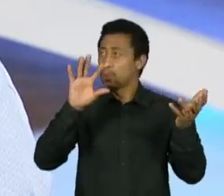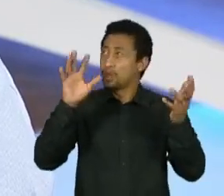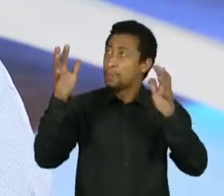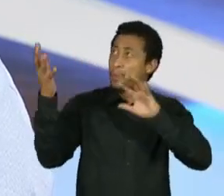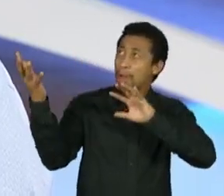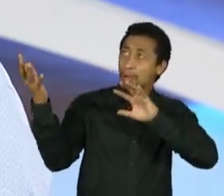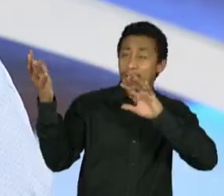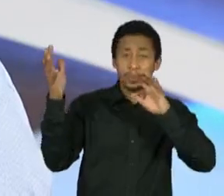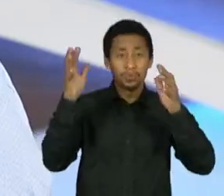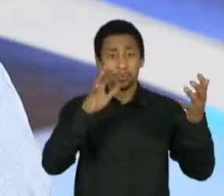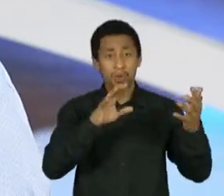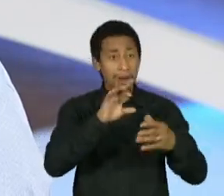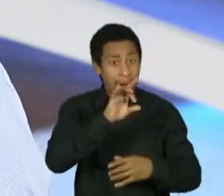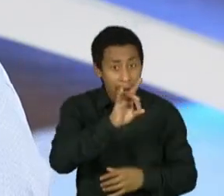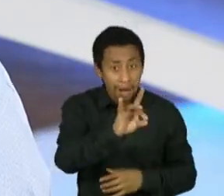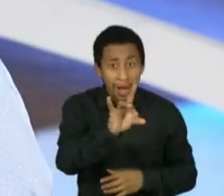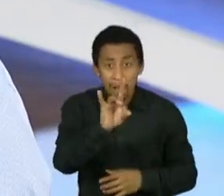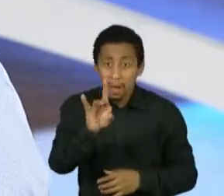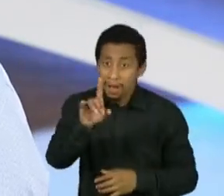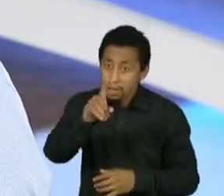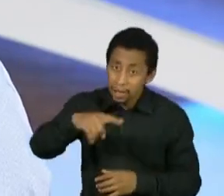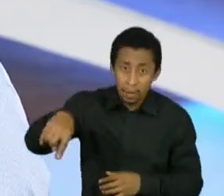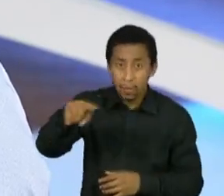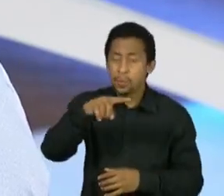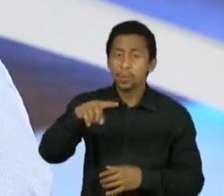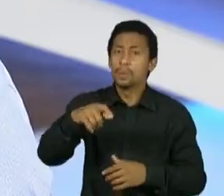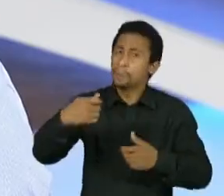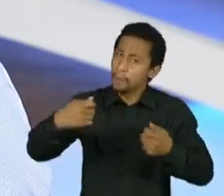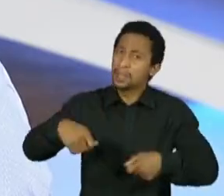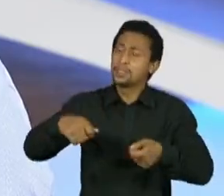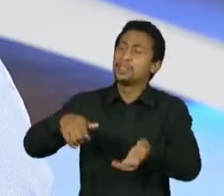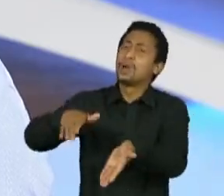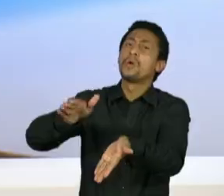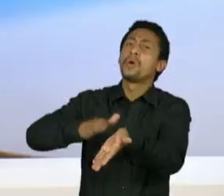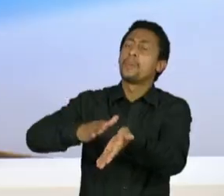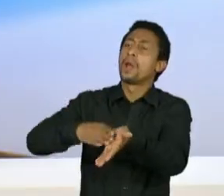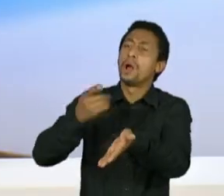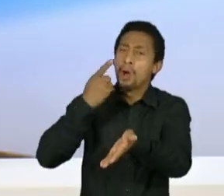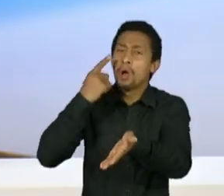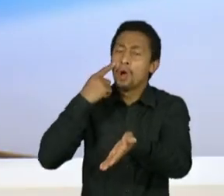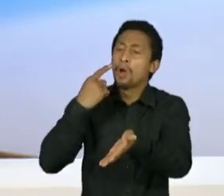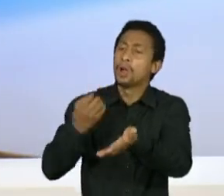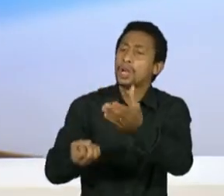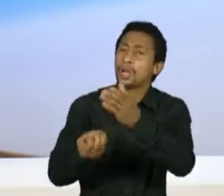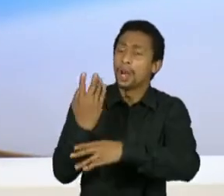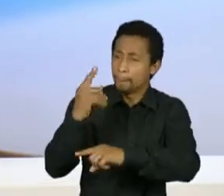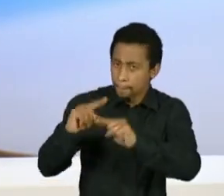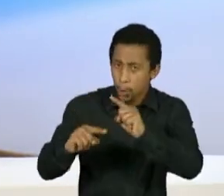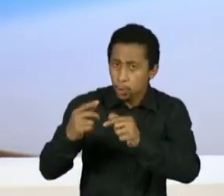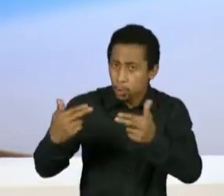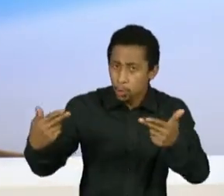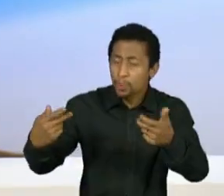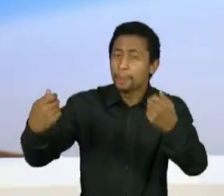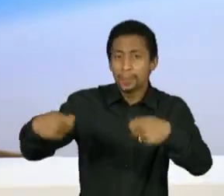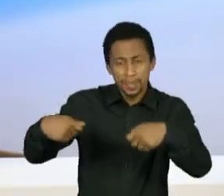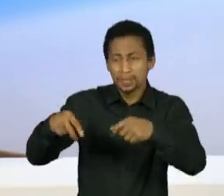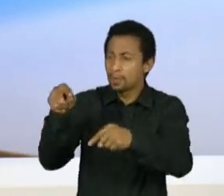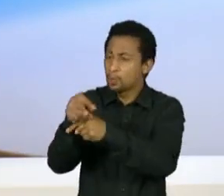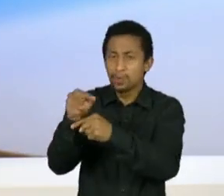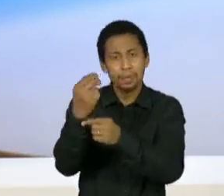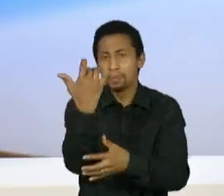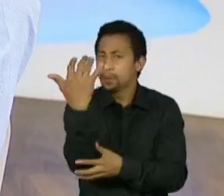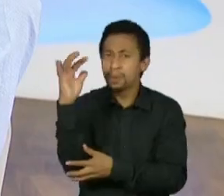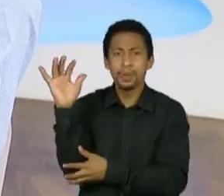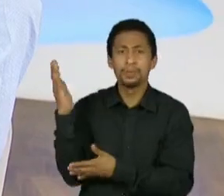tenha que exigir que produto seja produzido com responsabilidade social e ambiental e com